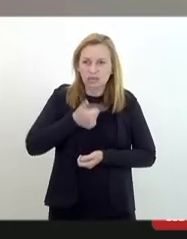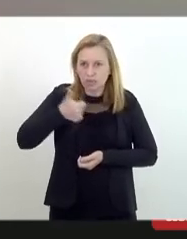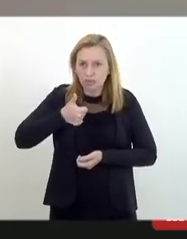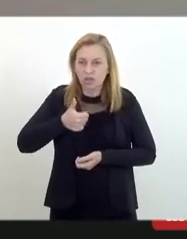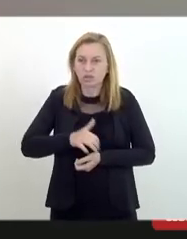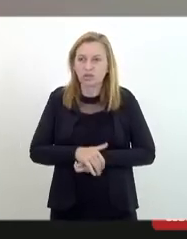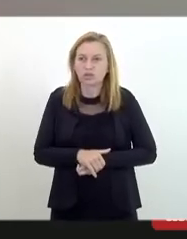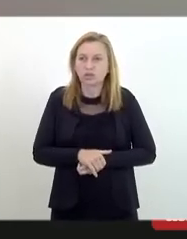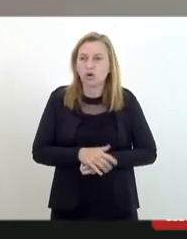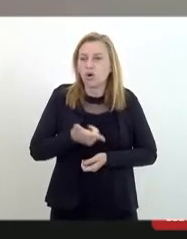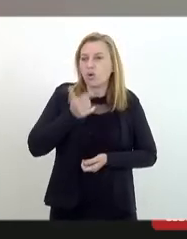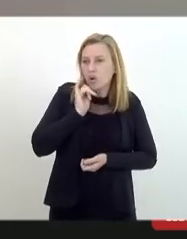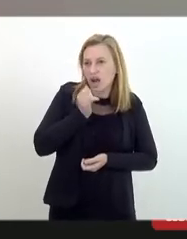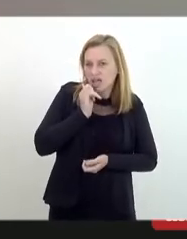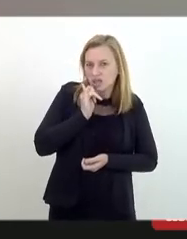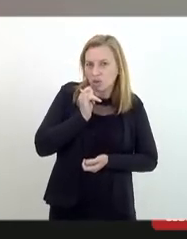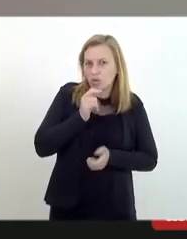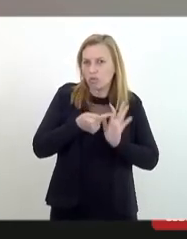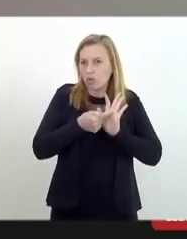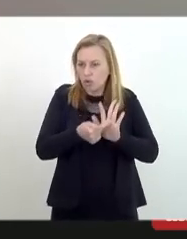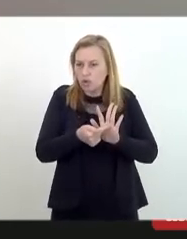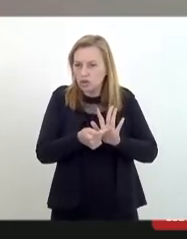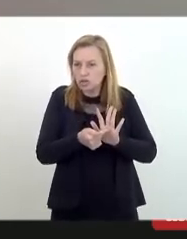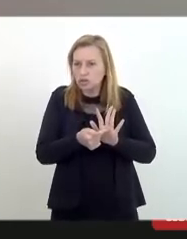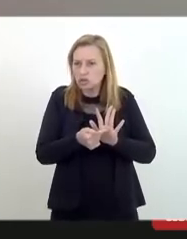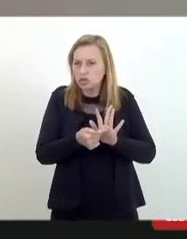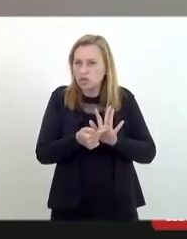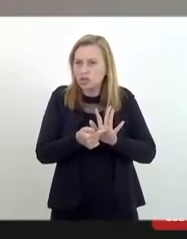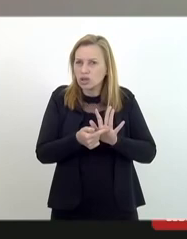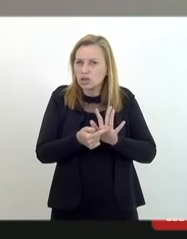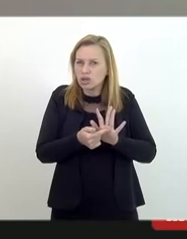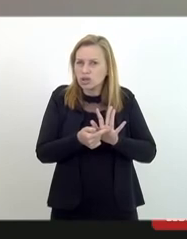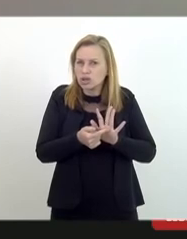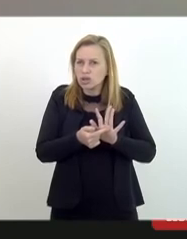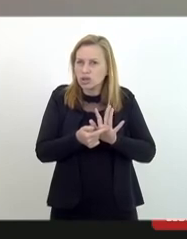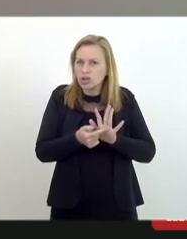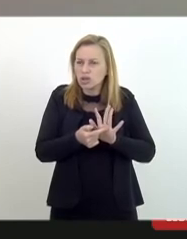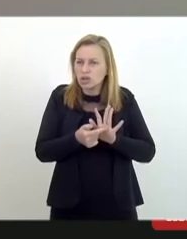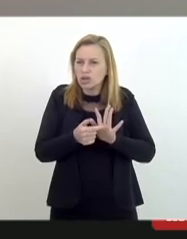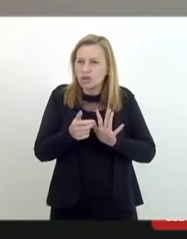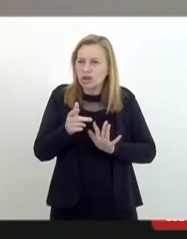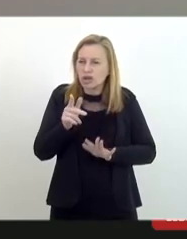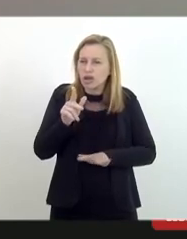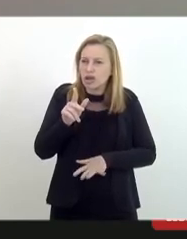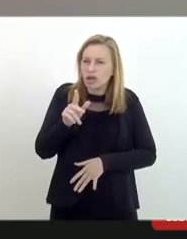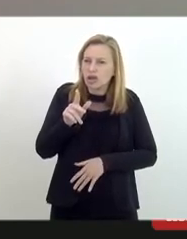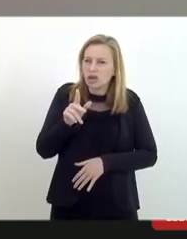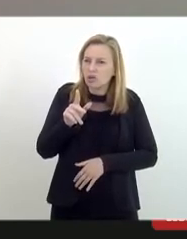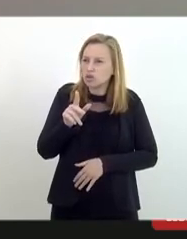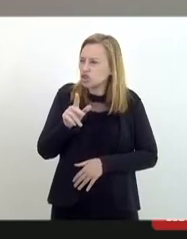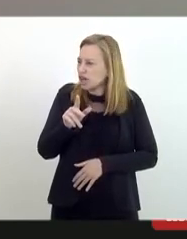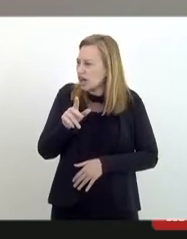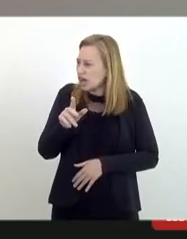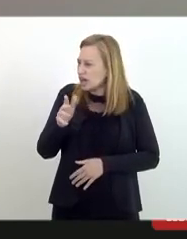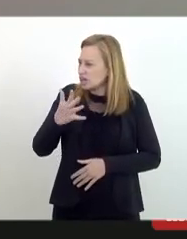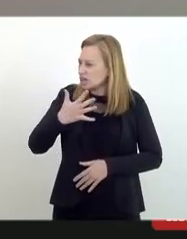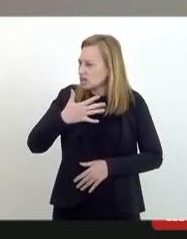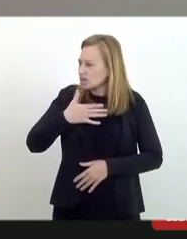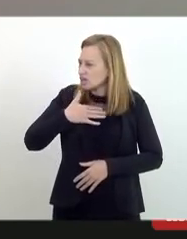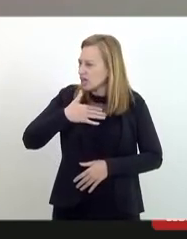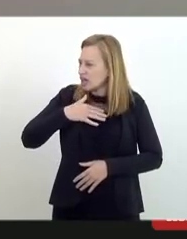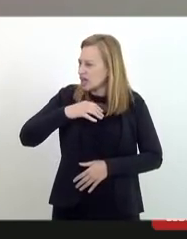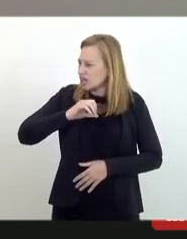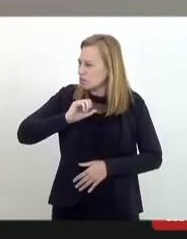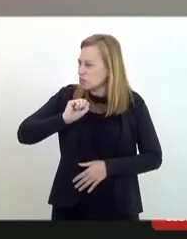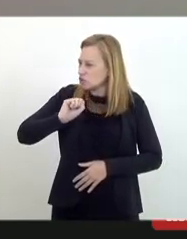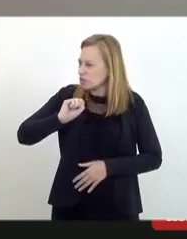no relatório consta se não me engano pai Antônio de Oxalá um caso de seropédica me foi levado pela coordenadoria de